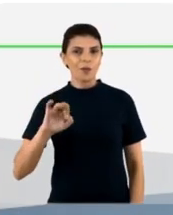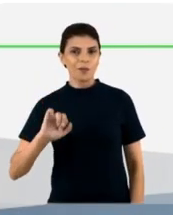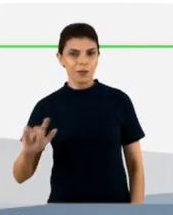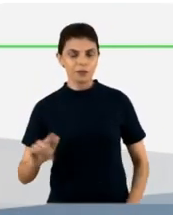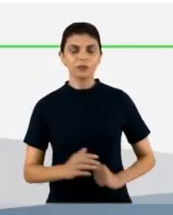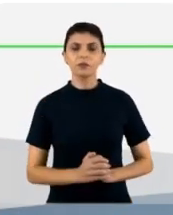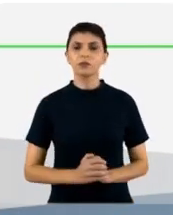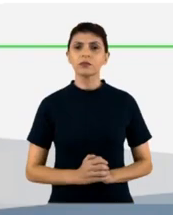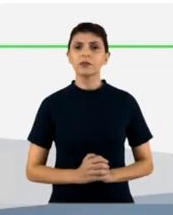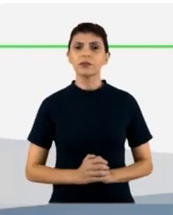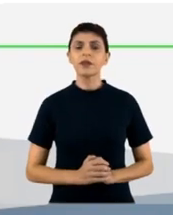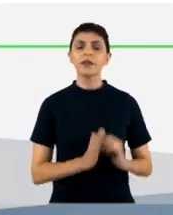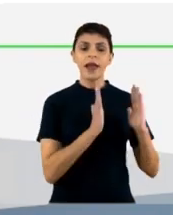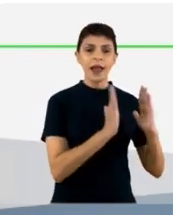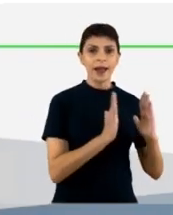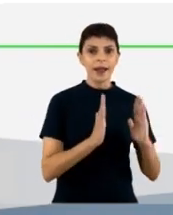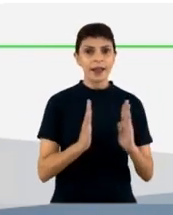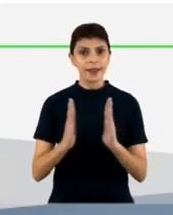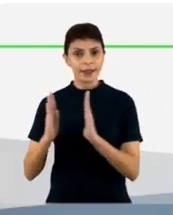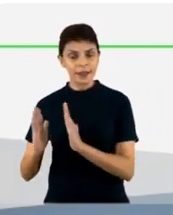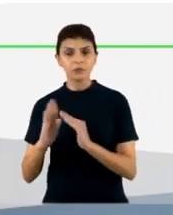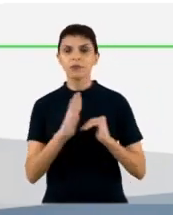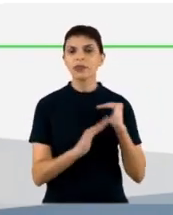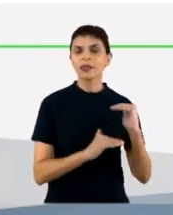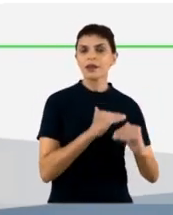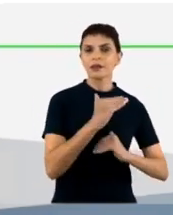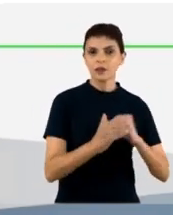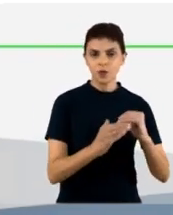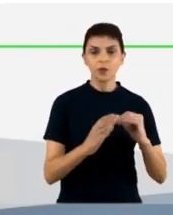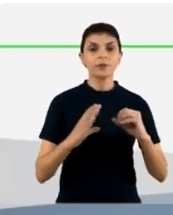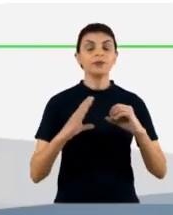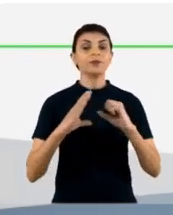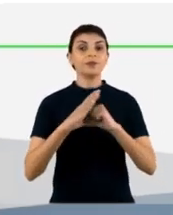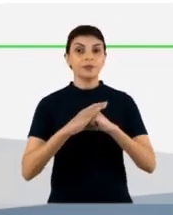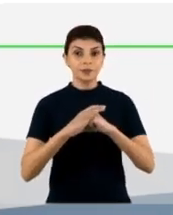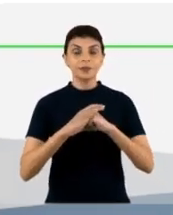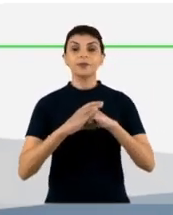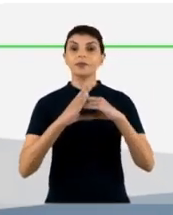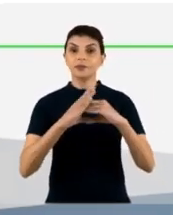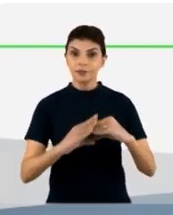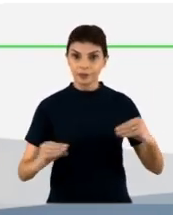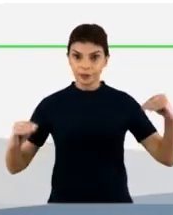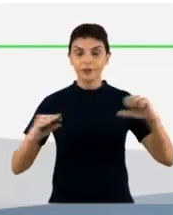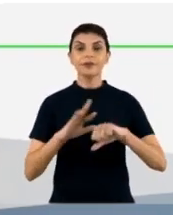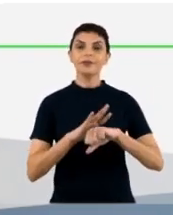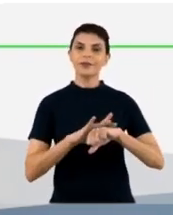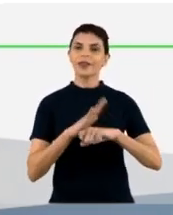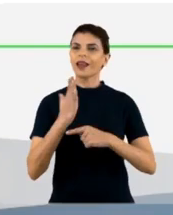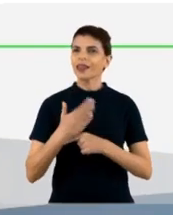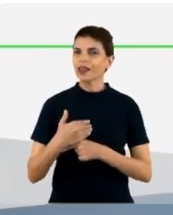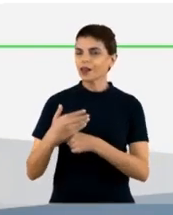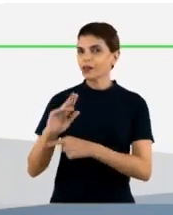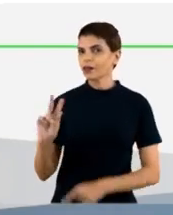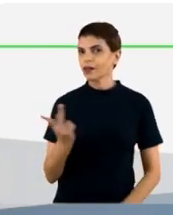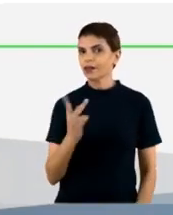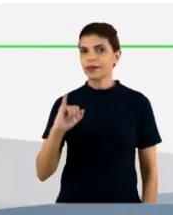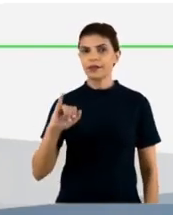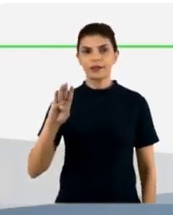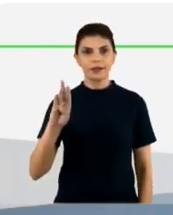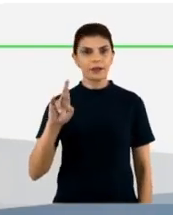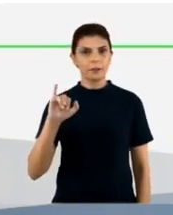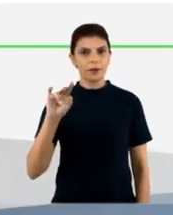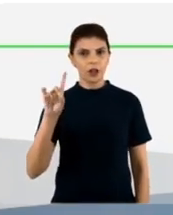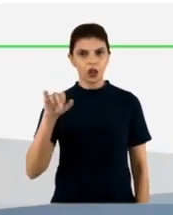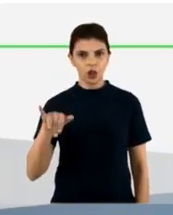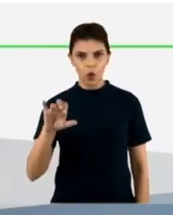Então quais são as etapas do desenvolvimento de anticorpos monoclonais pela tecnologia de hibridomas? Bom, a primeira